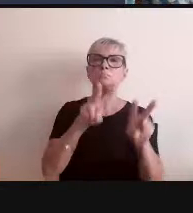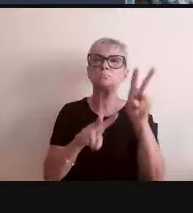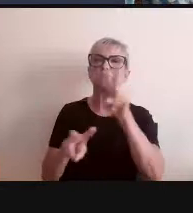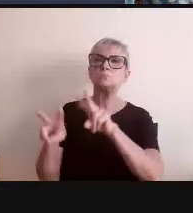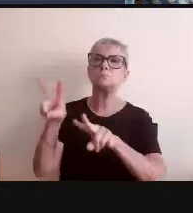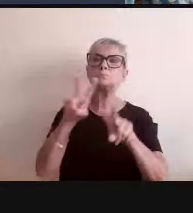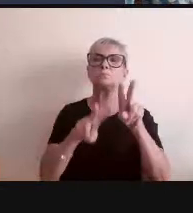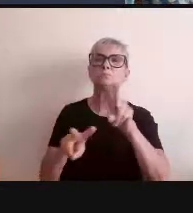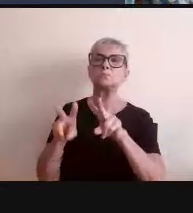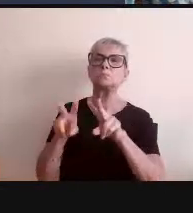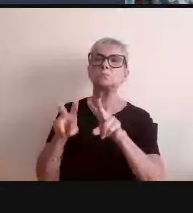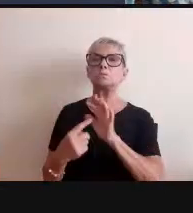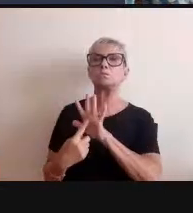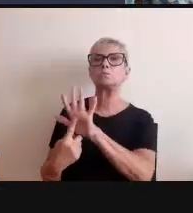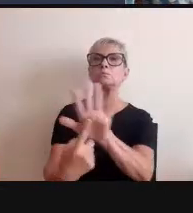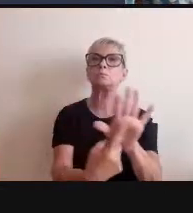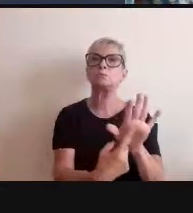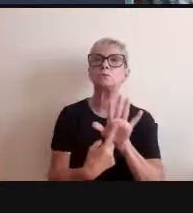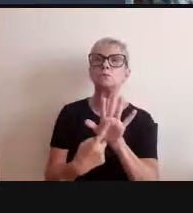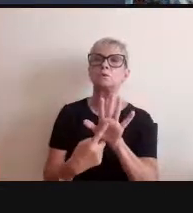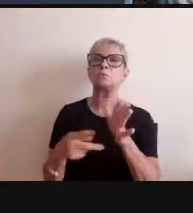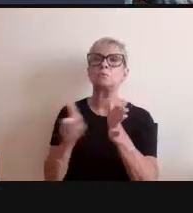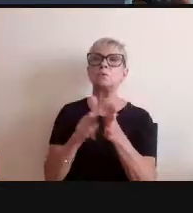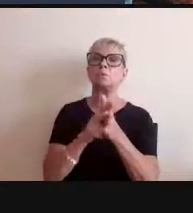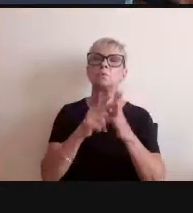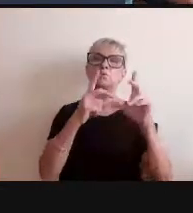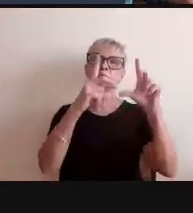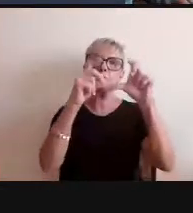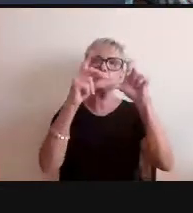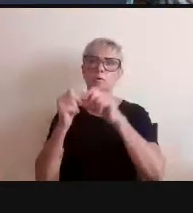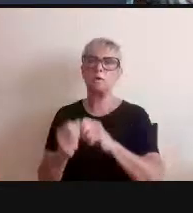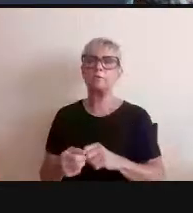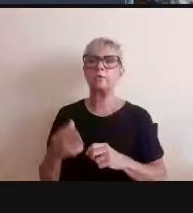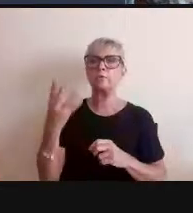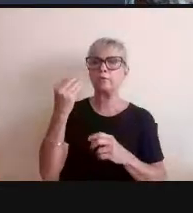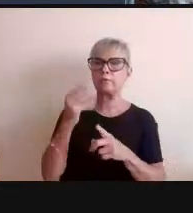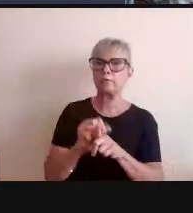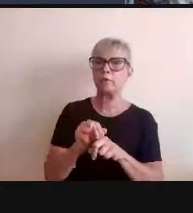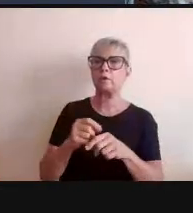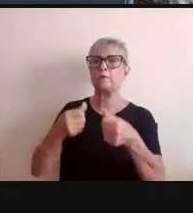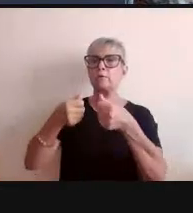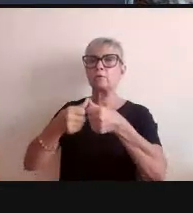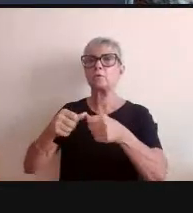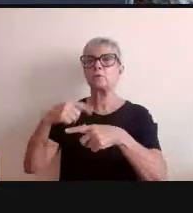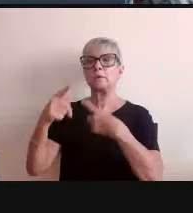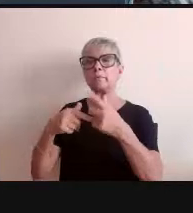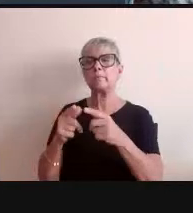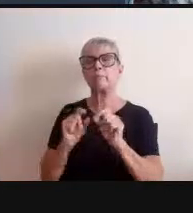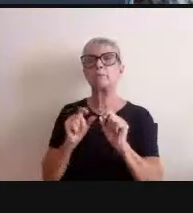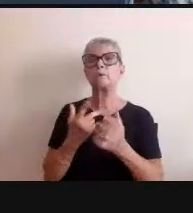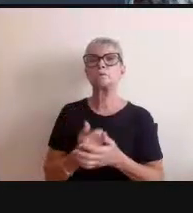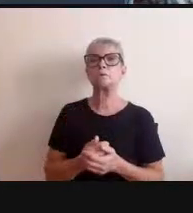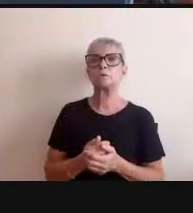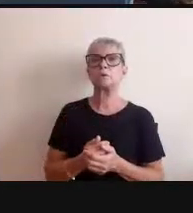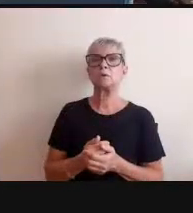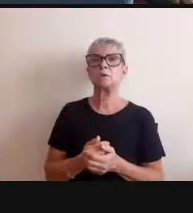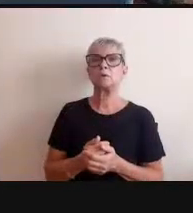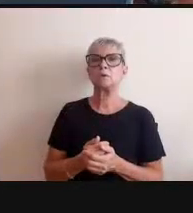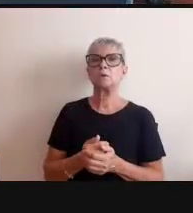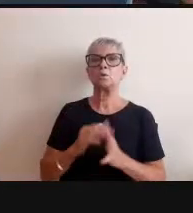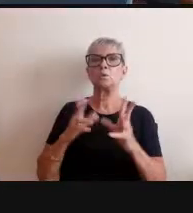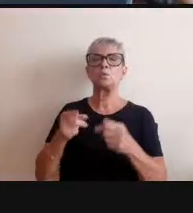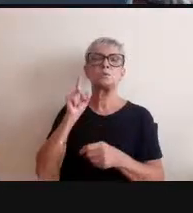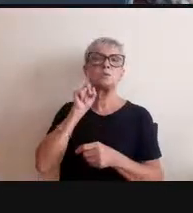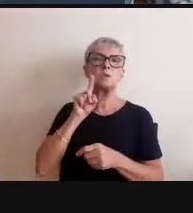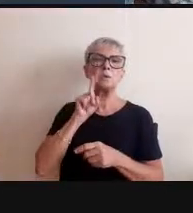exposição de fotografia depois do MoMA depois de seis meses ela correu todos os Estados Unidos e